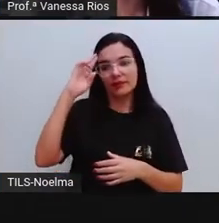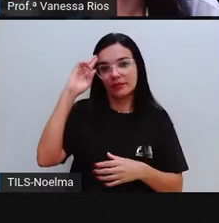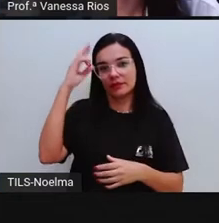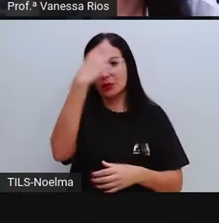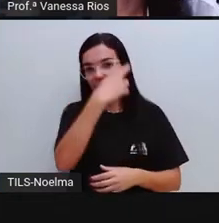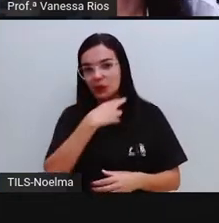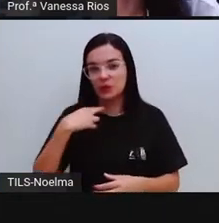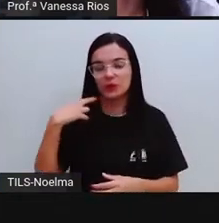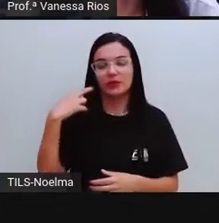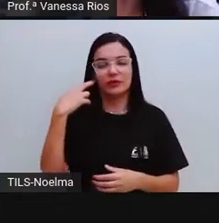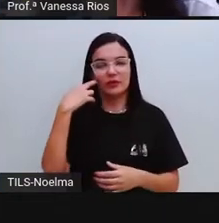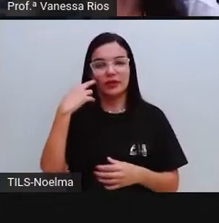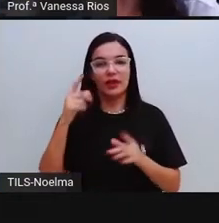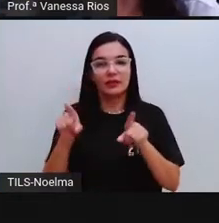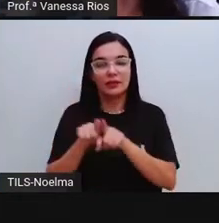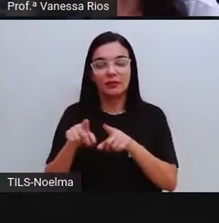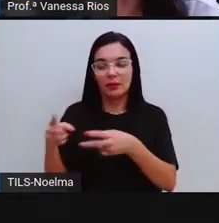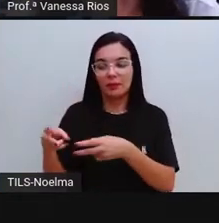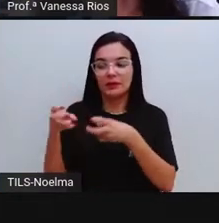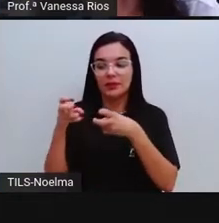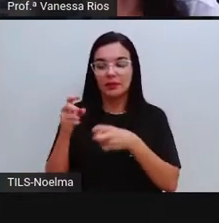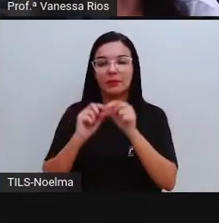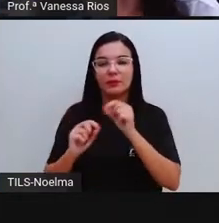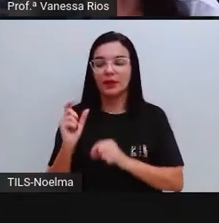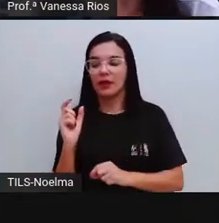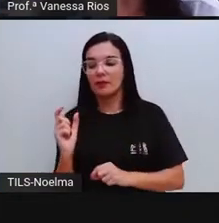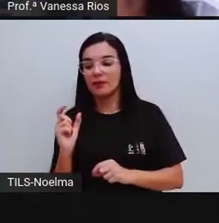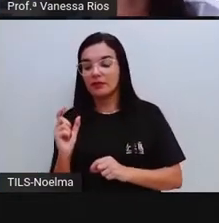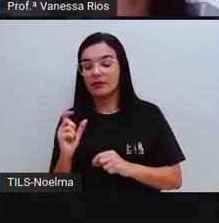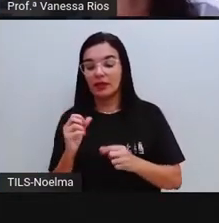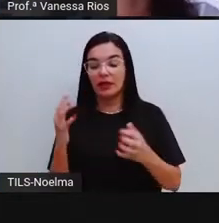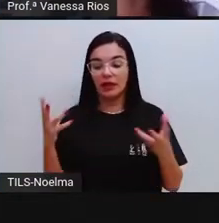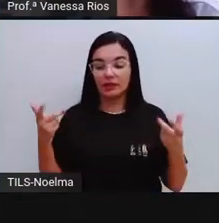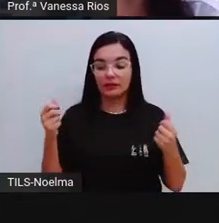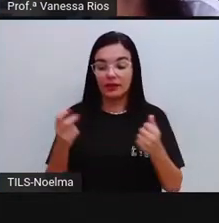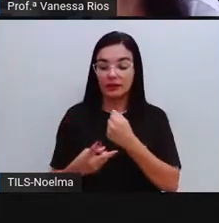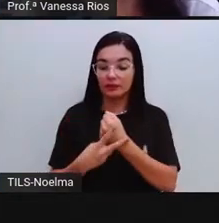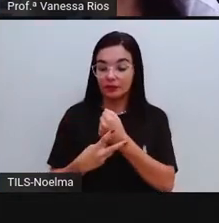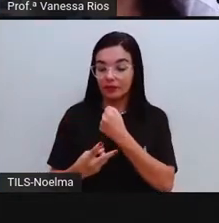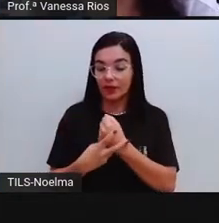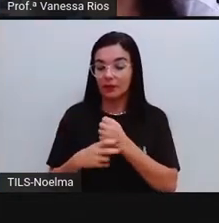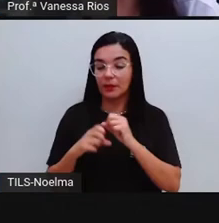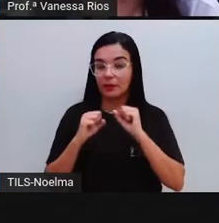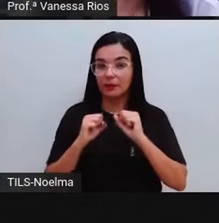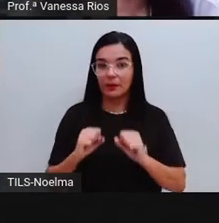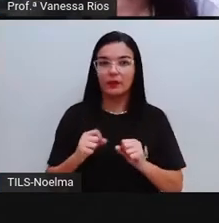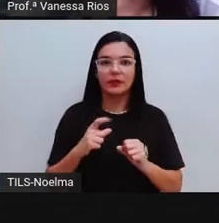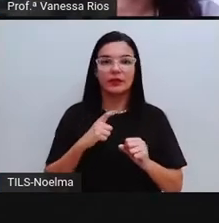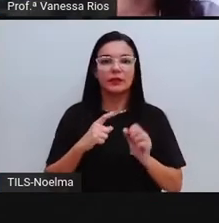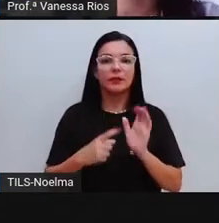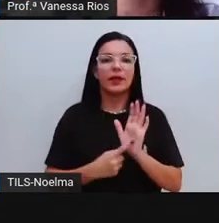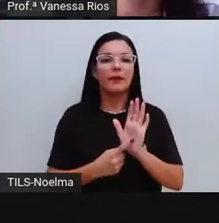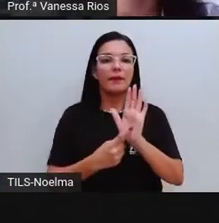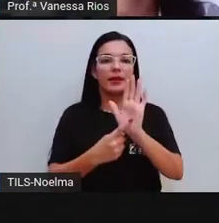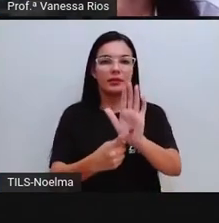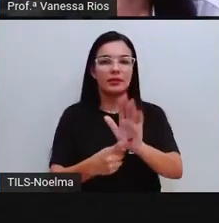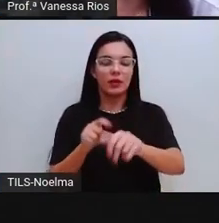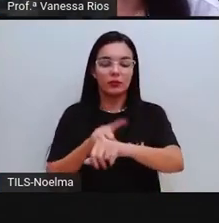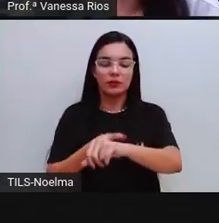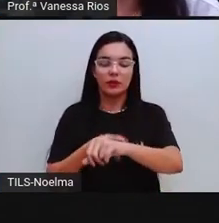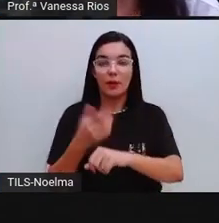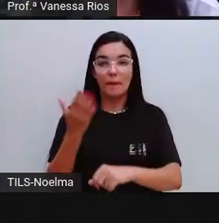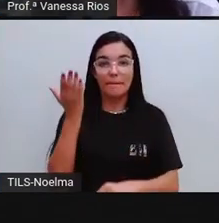percebemos aí que as palavras que são classificadas como verbos, elas podem aparecer no tempo passado,